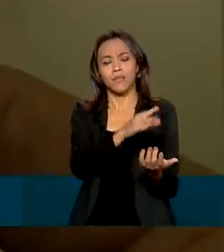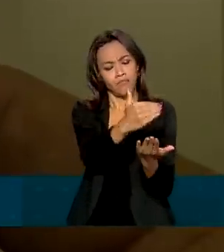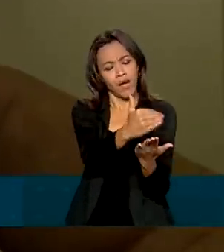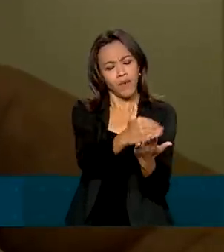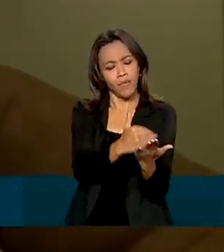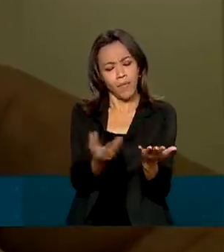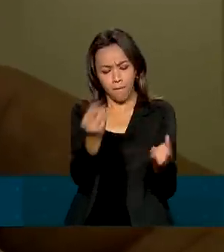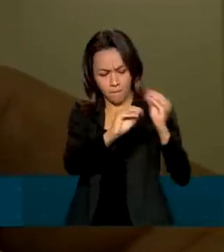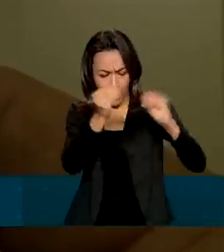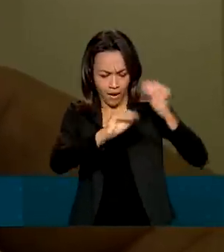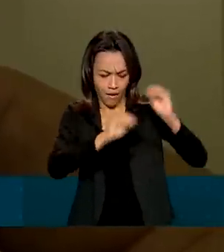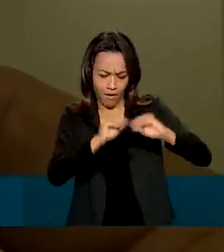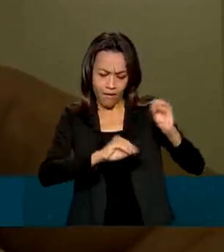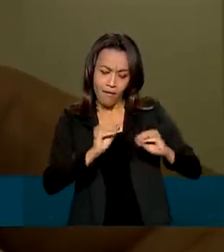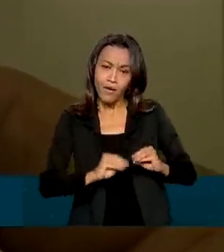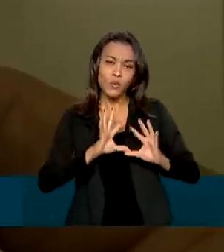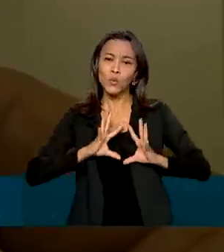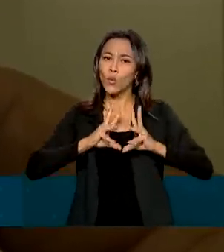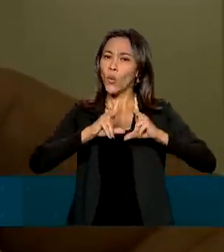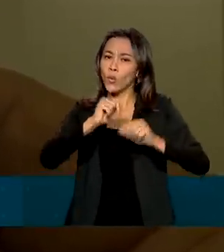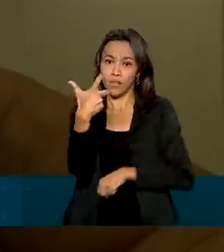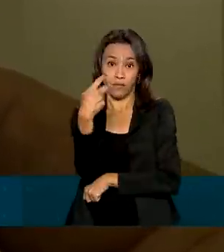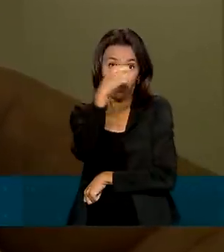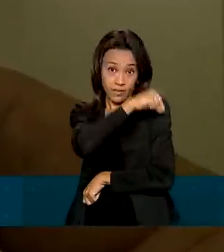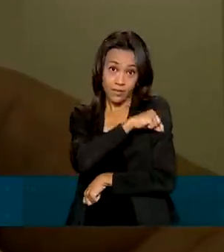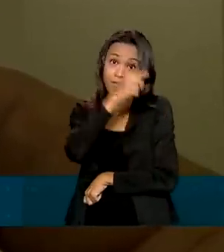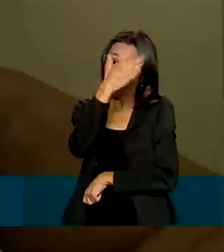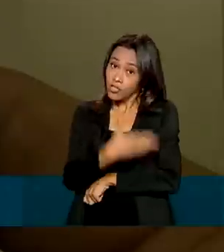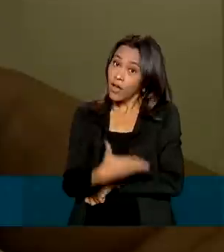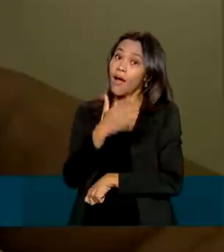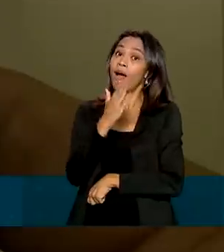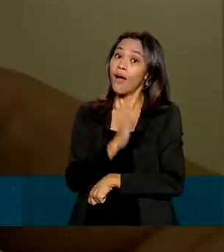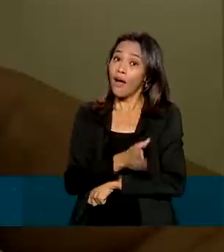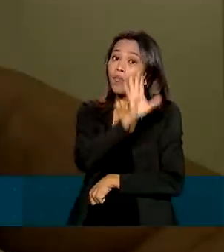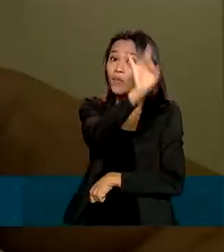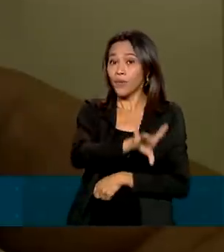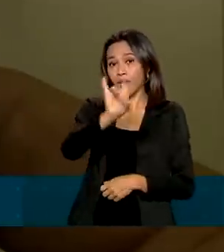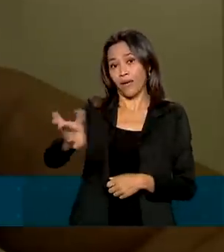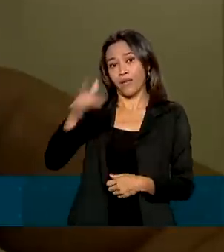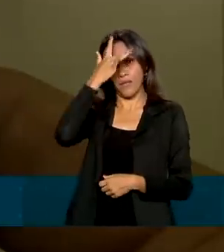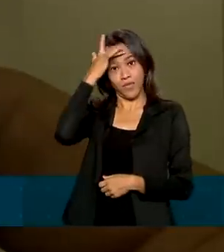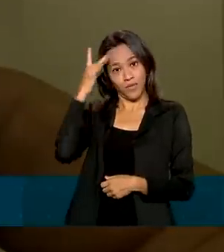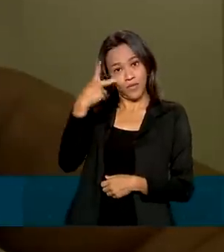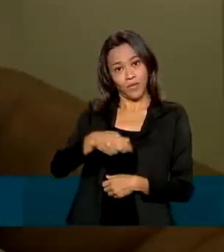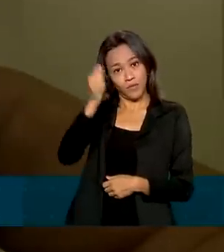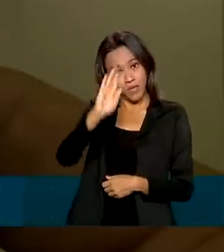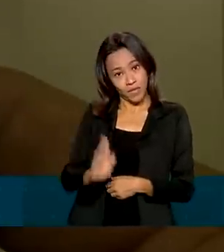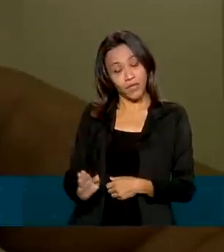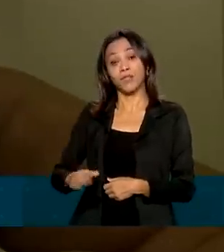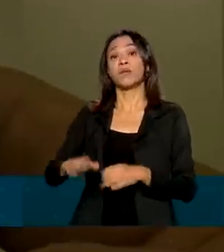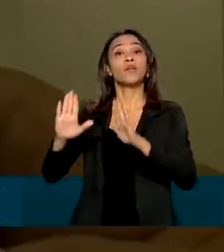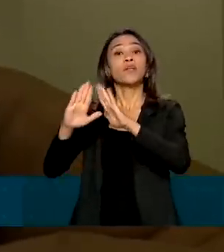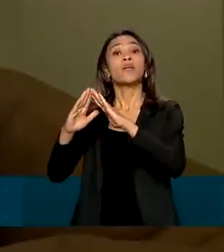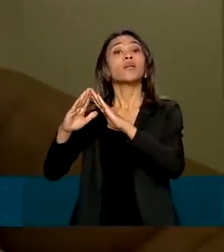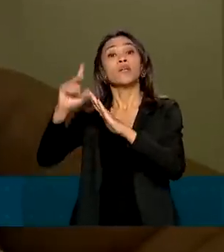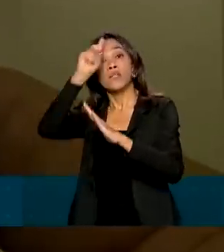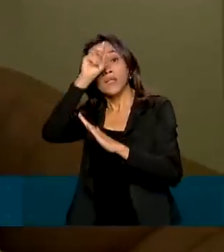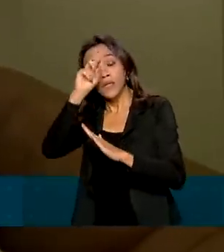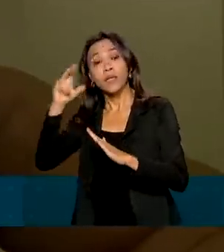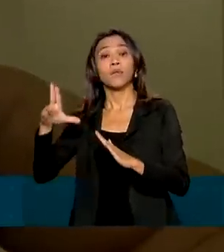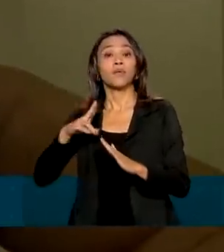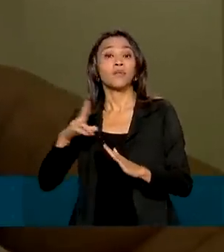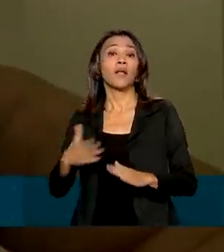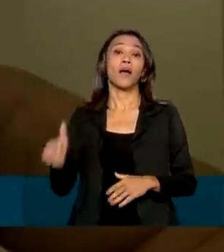reunidas todas as imunizações já recebidas por cada brasileiro, em rede pública ou privada